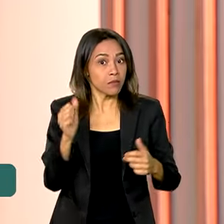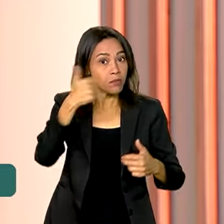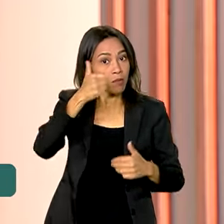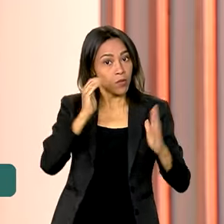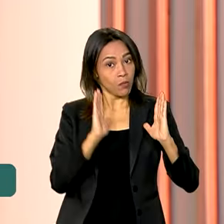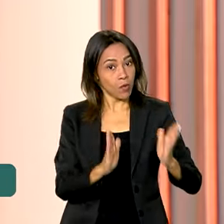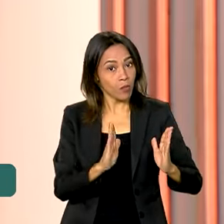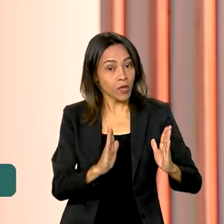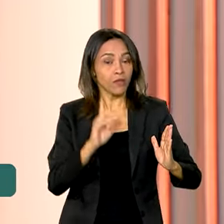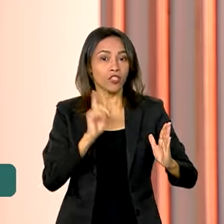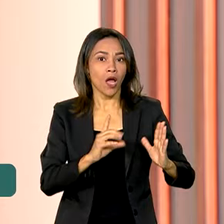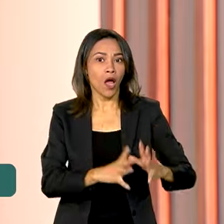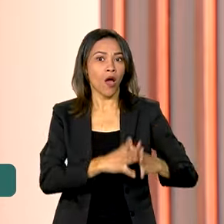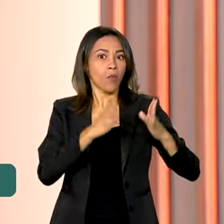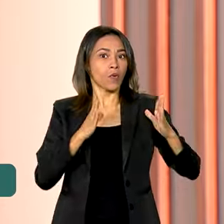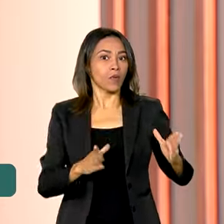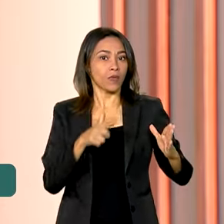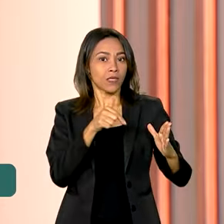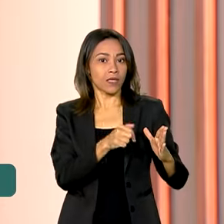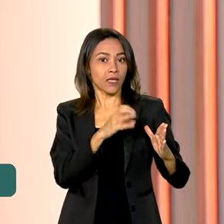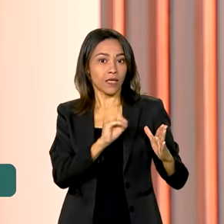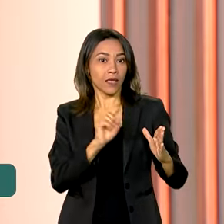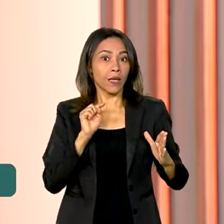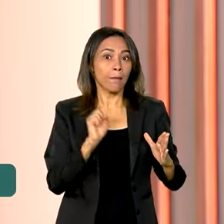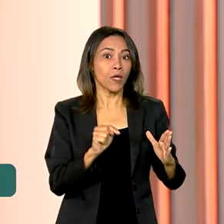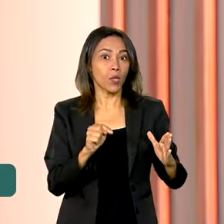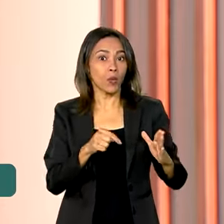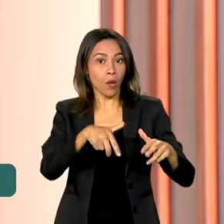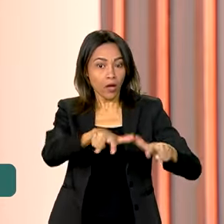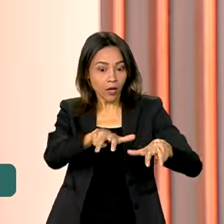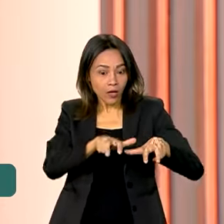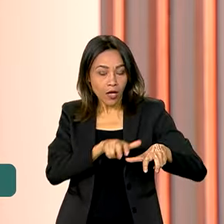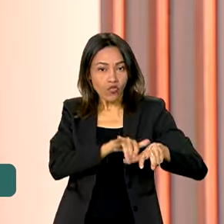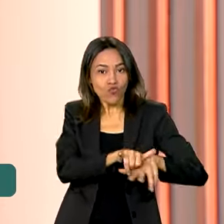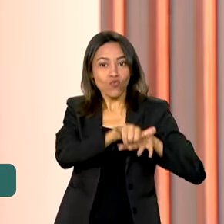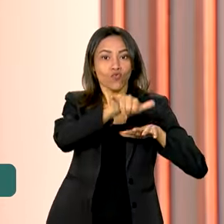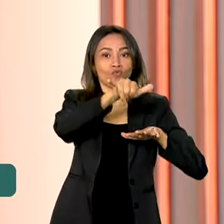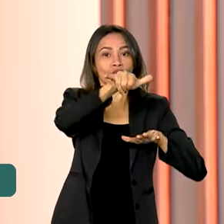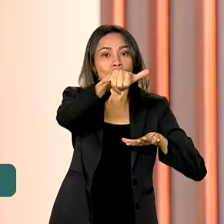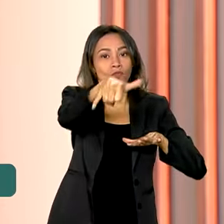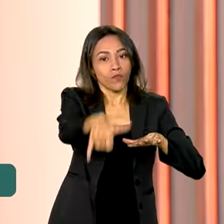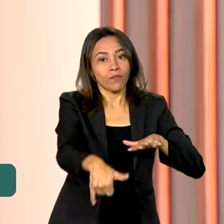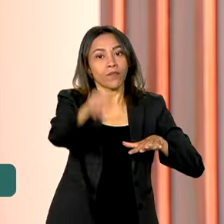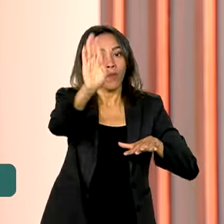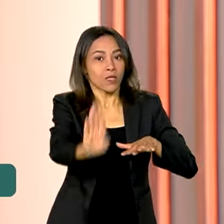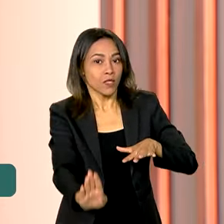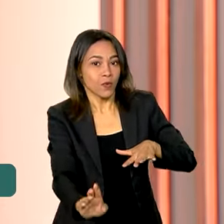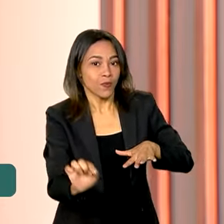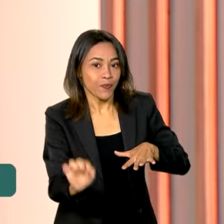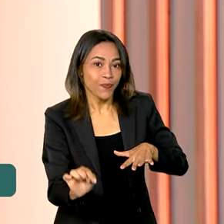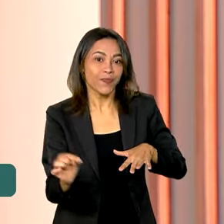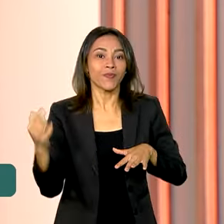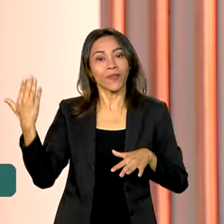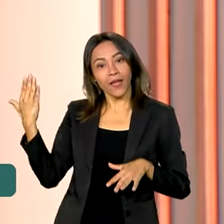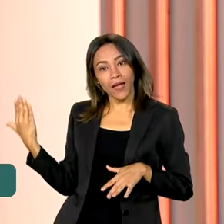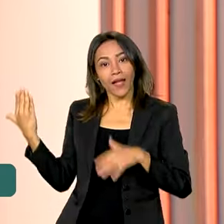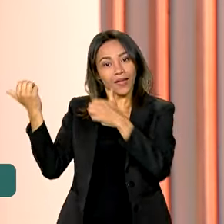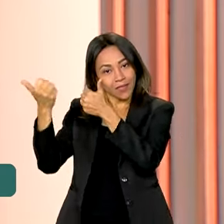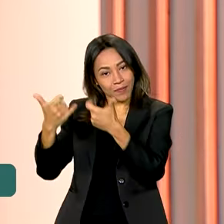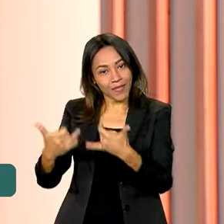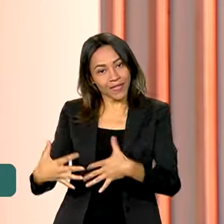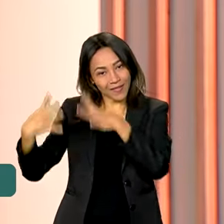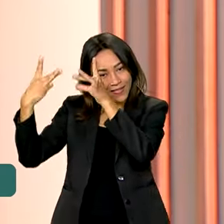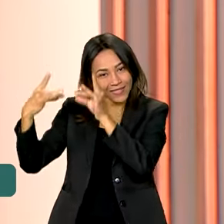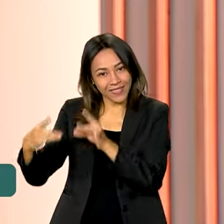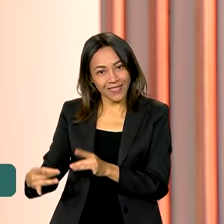acréscimo é de mais de 70 mil novos assentos em voos internacionais para o Brasil. A Graciele Bittencourt traz os